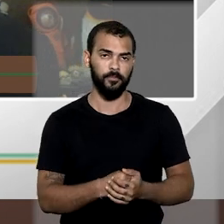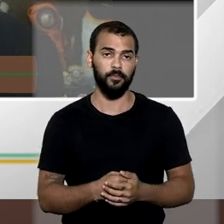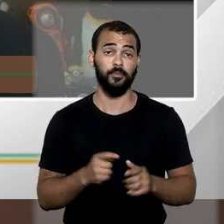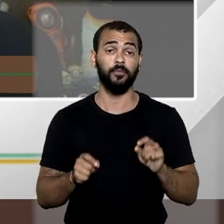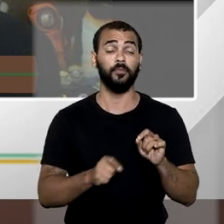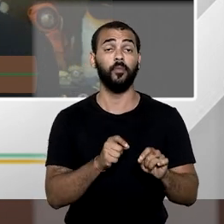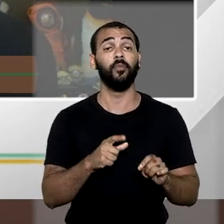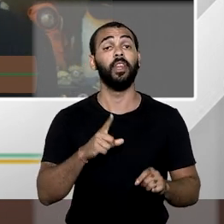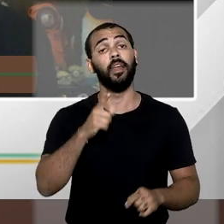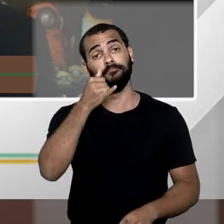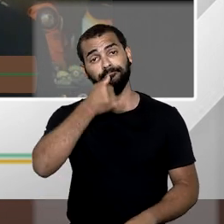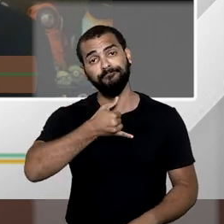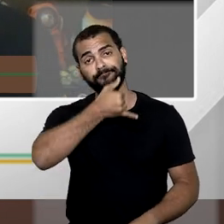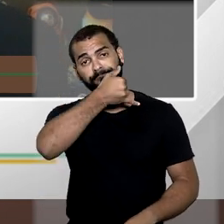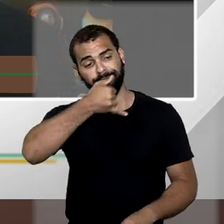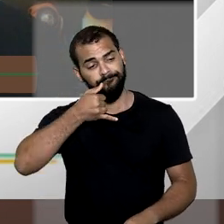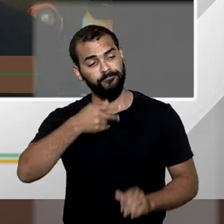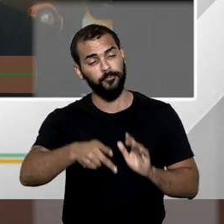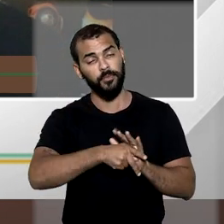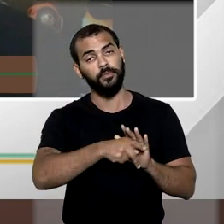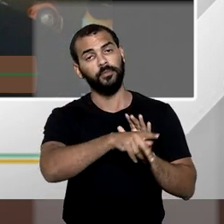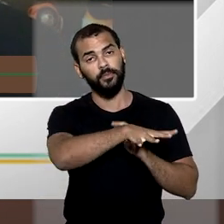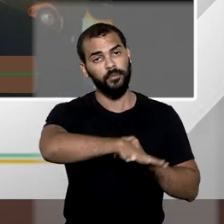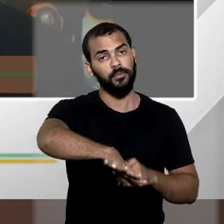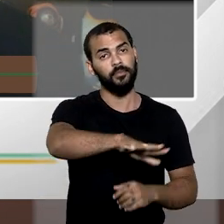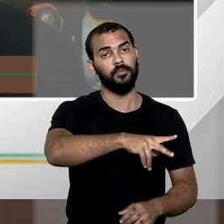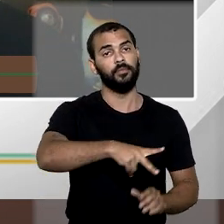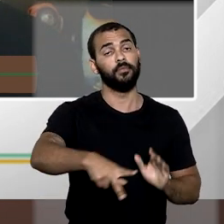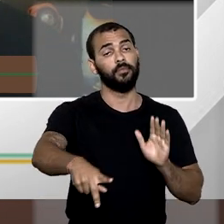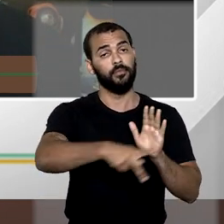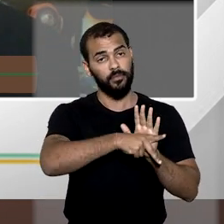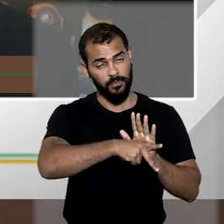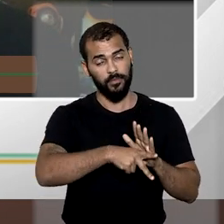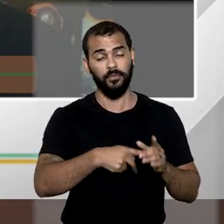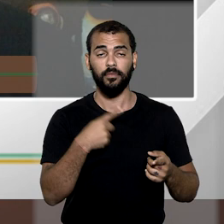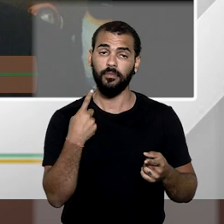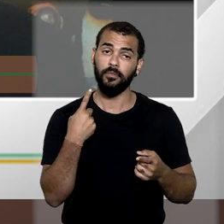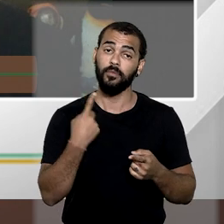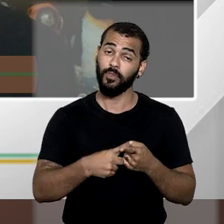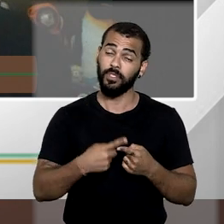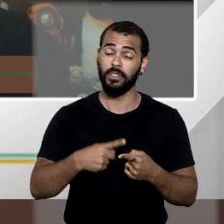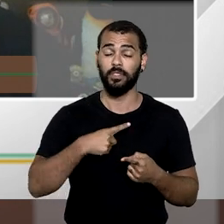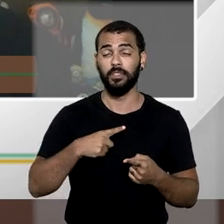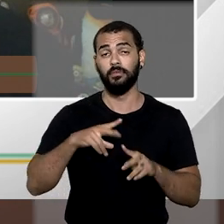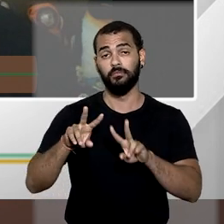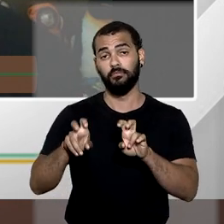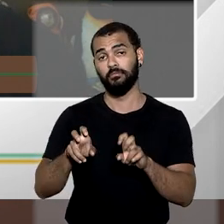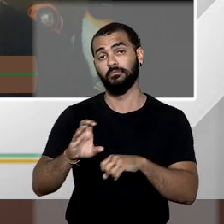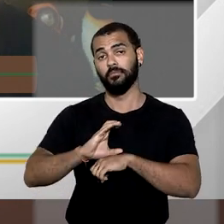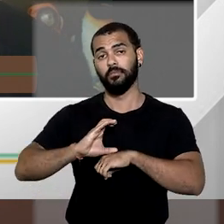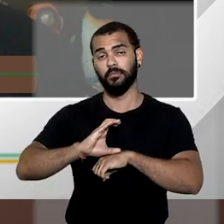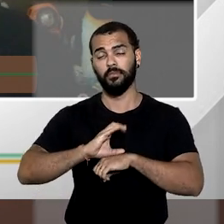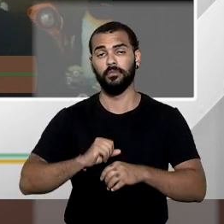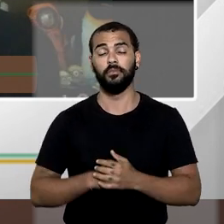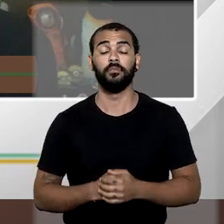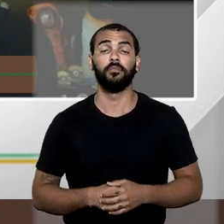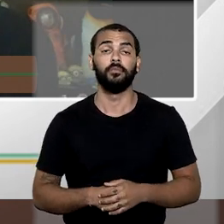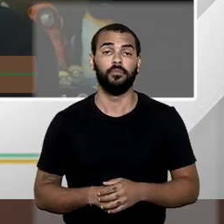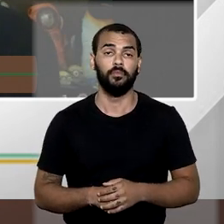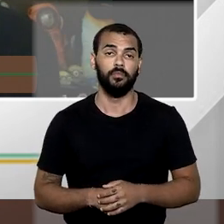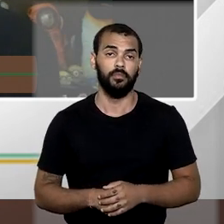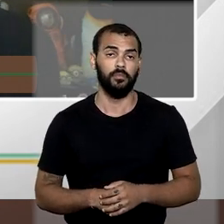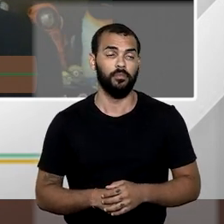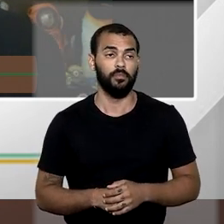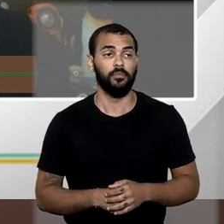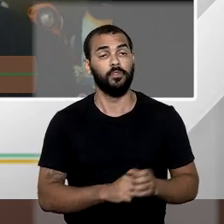sacrifício total da propriedade privada em razão dessas motivações constitucionais. Além da desapropriação, e